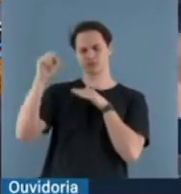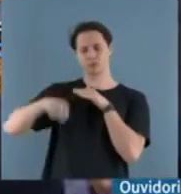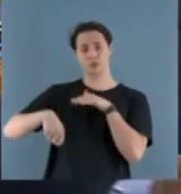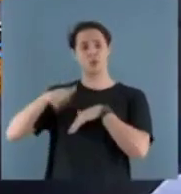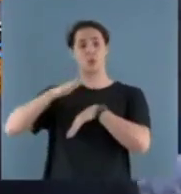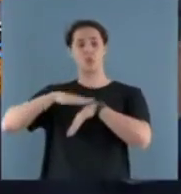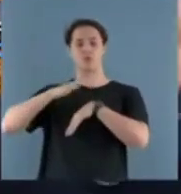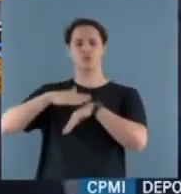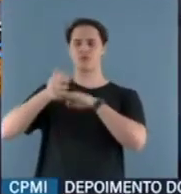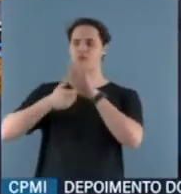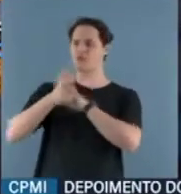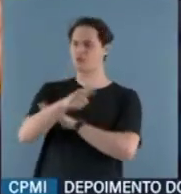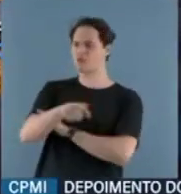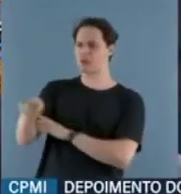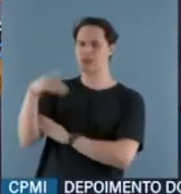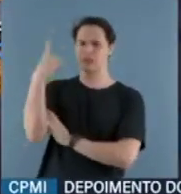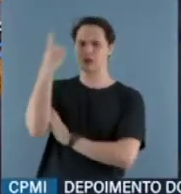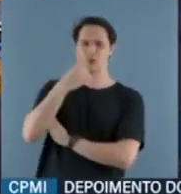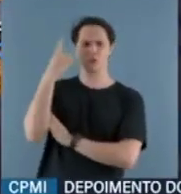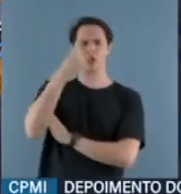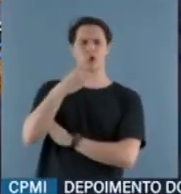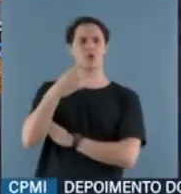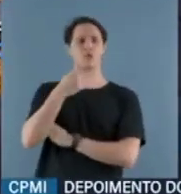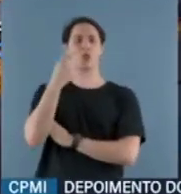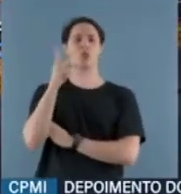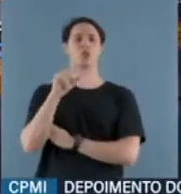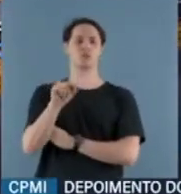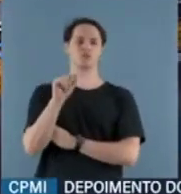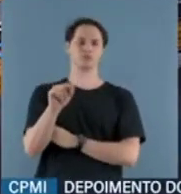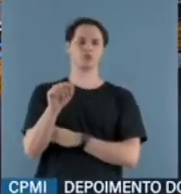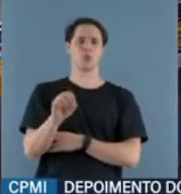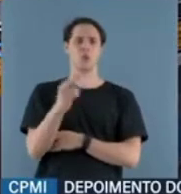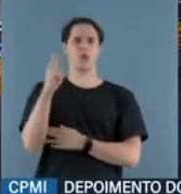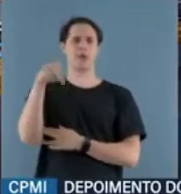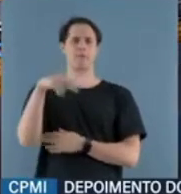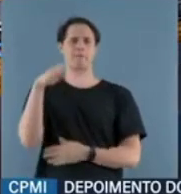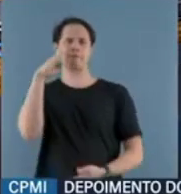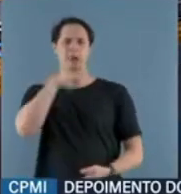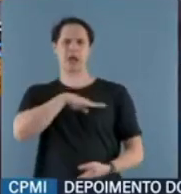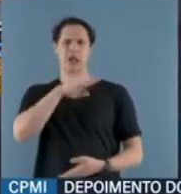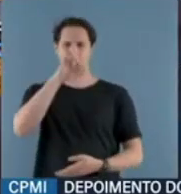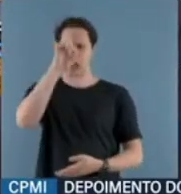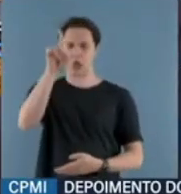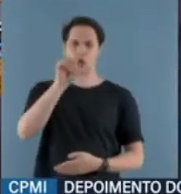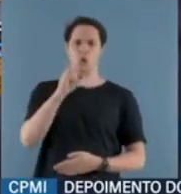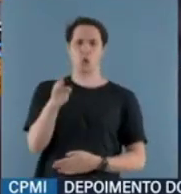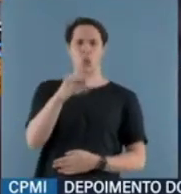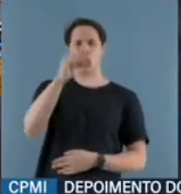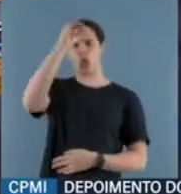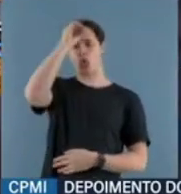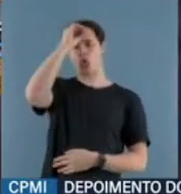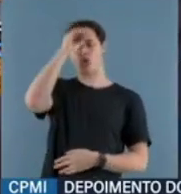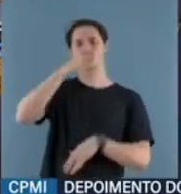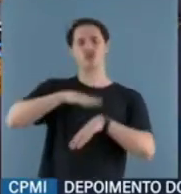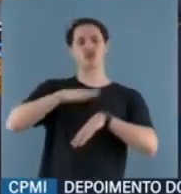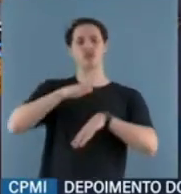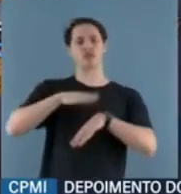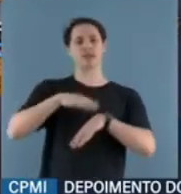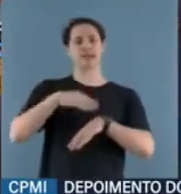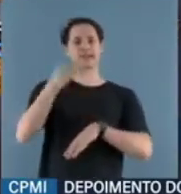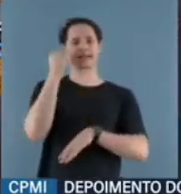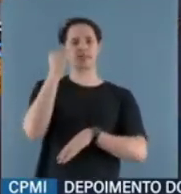vários deputados como Jandira e Duarte dizem ou é má fé ou é ignorância quando se tenta